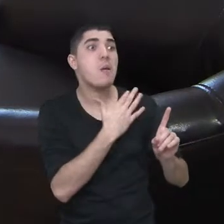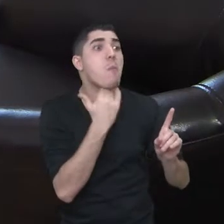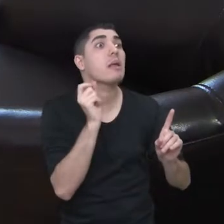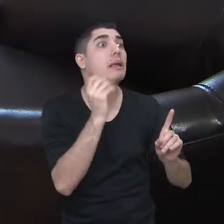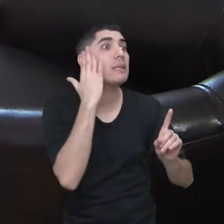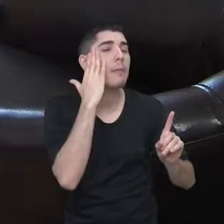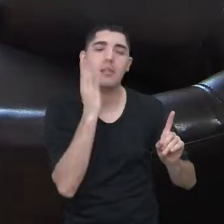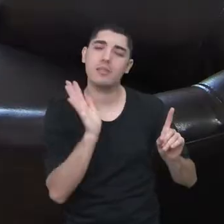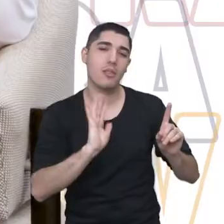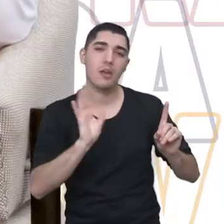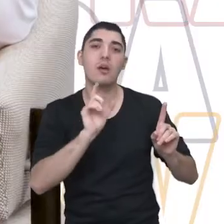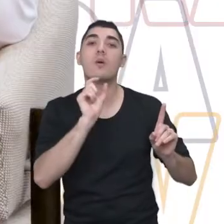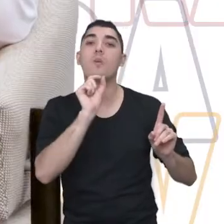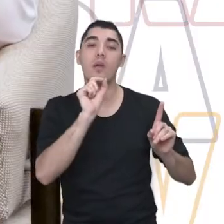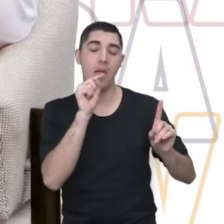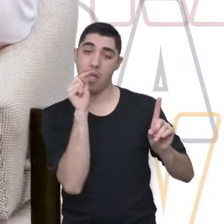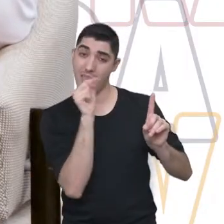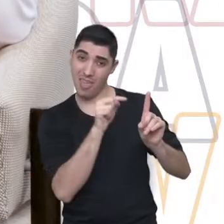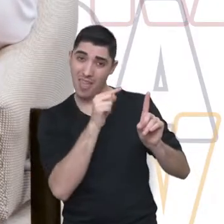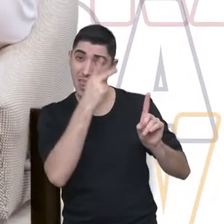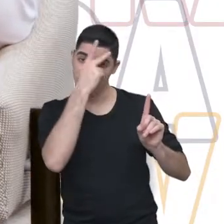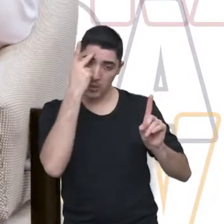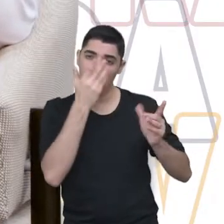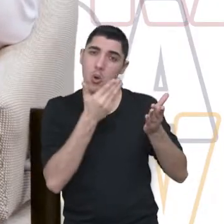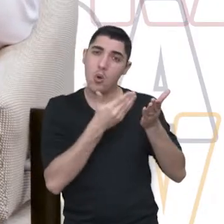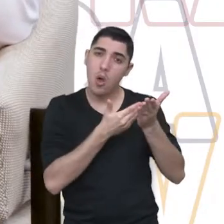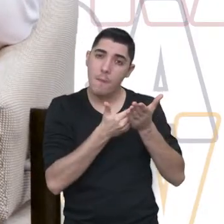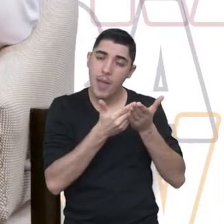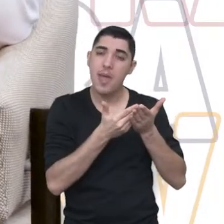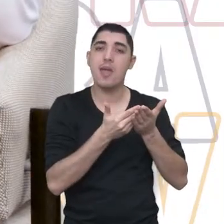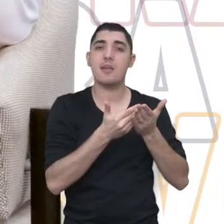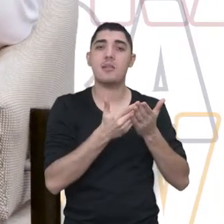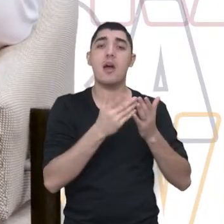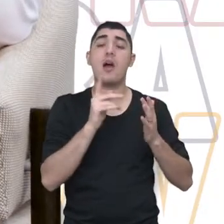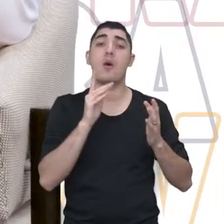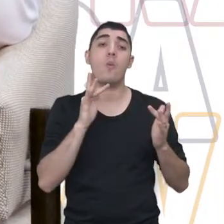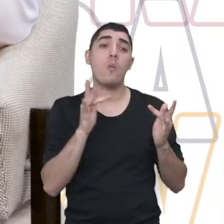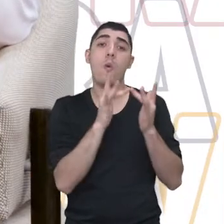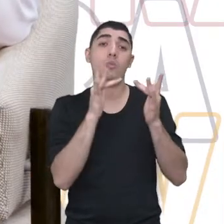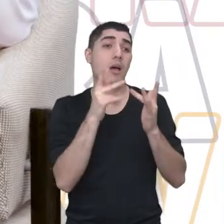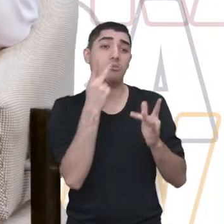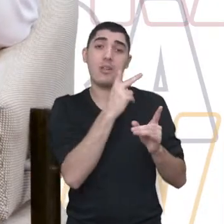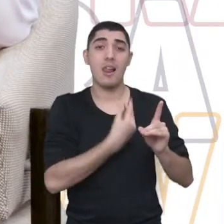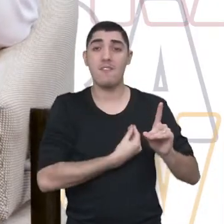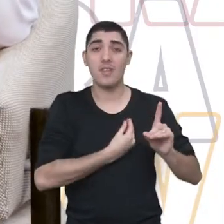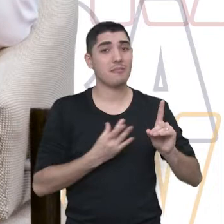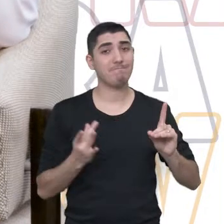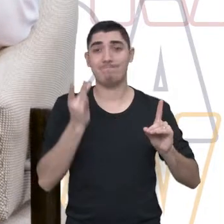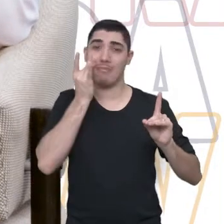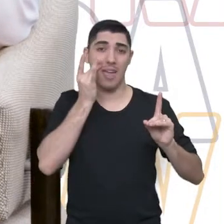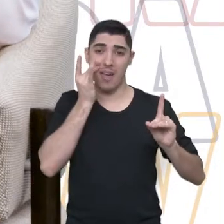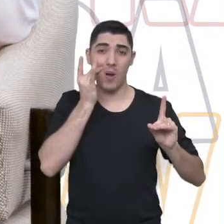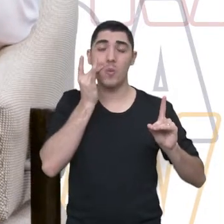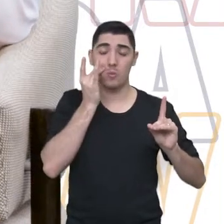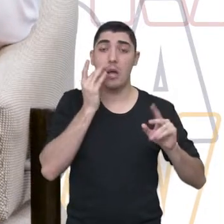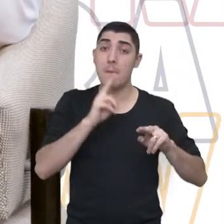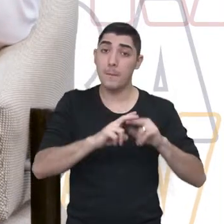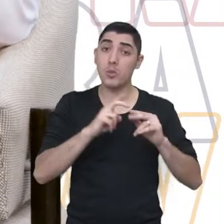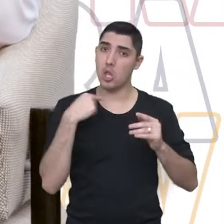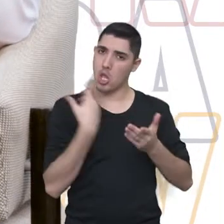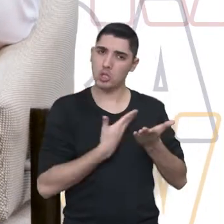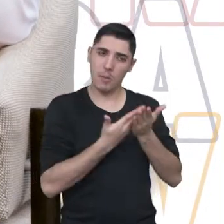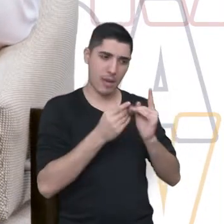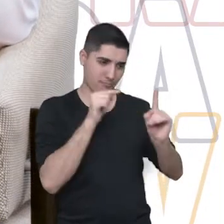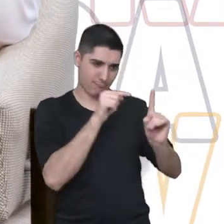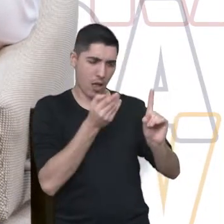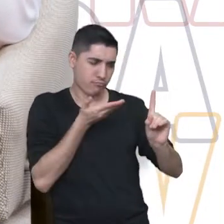morte, né? Ou o caso. Mas para que a pessoa entre realmente em contato com a realidade que ela vive. Porque a partir daí nós vamos